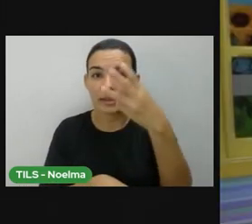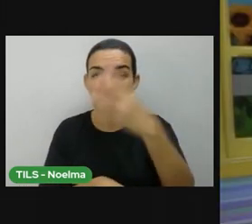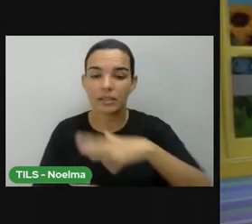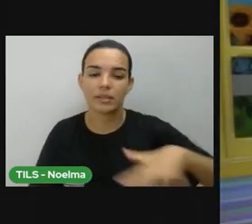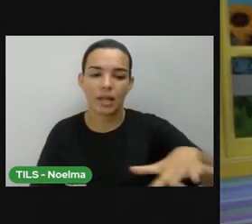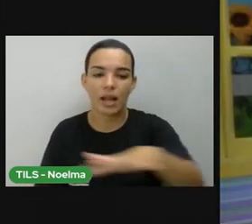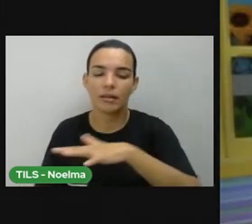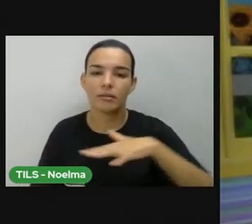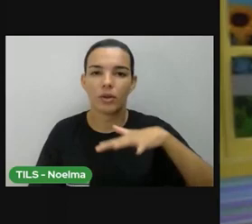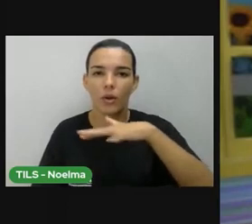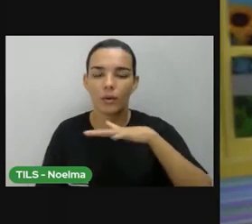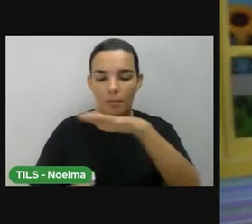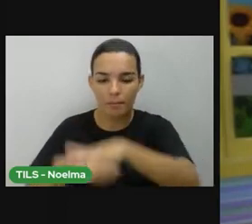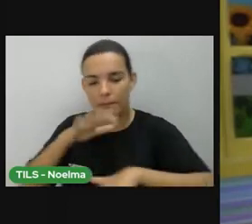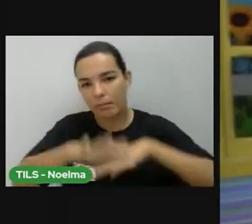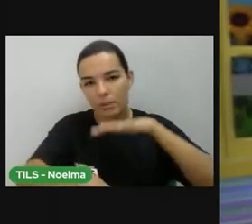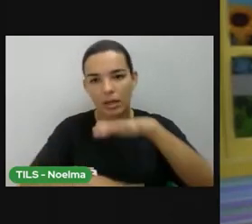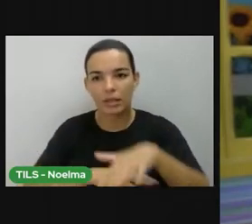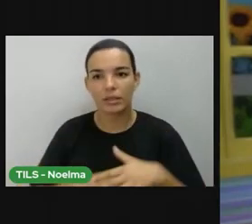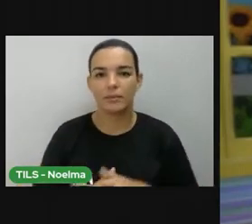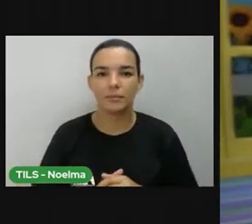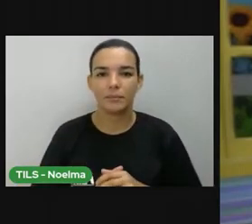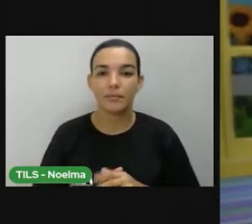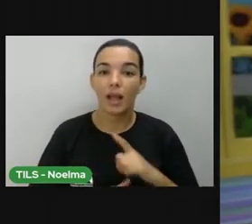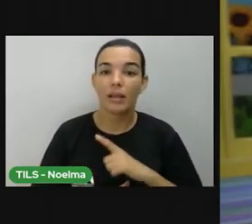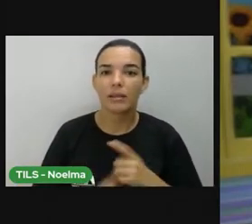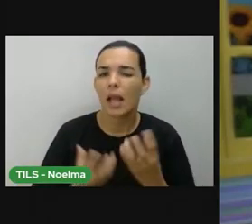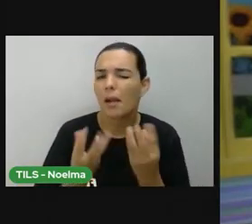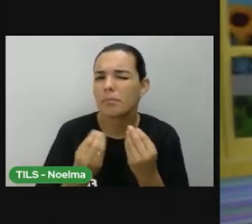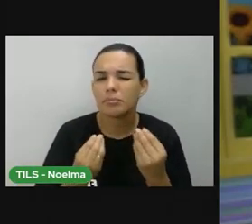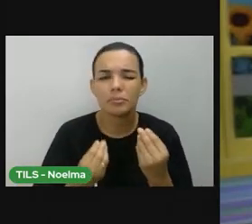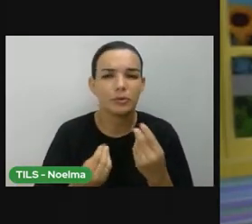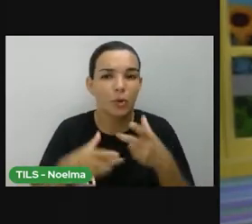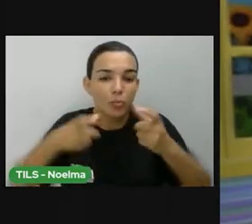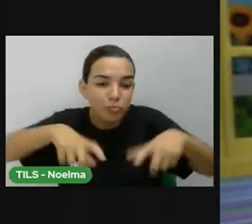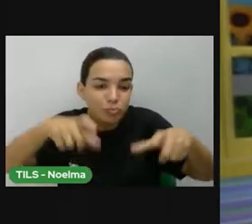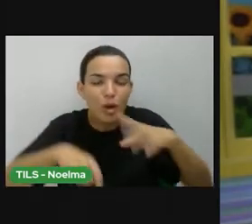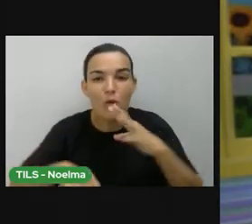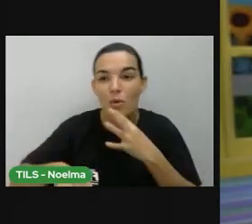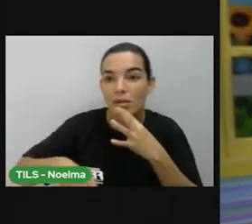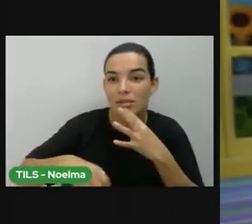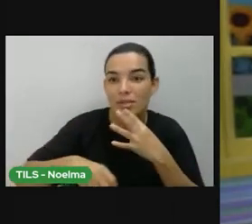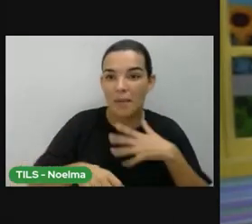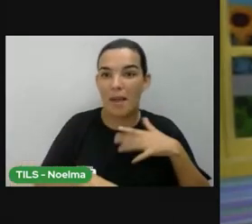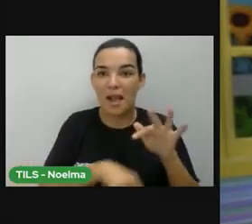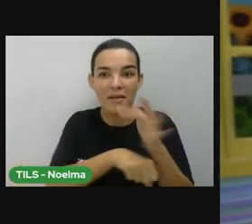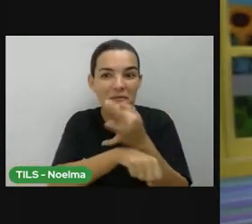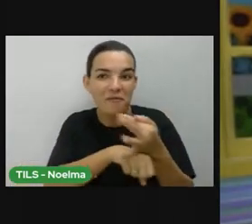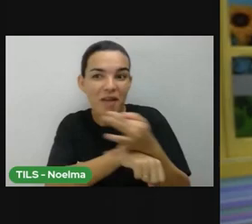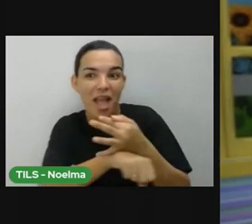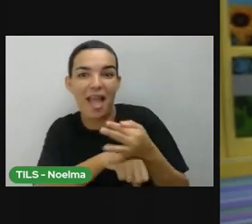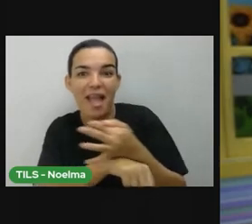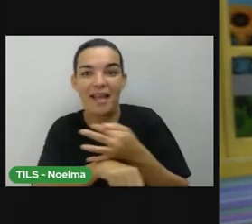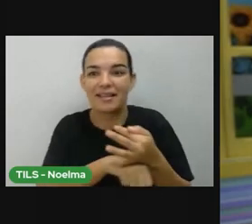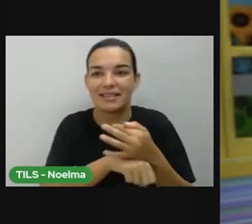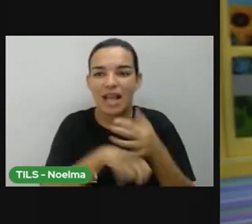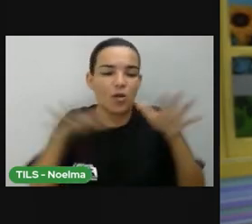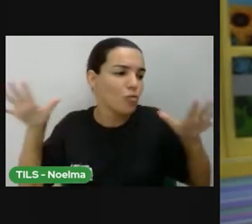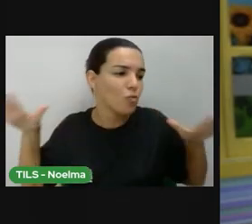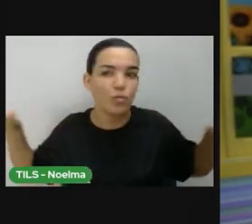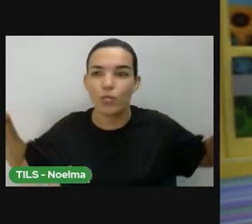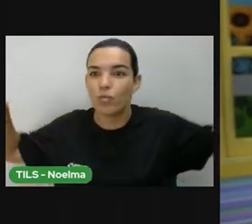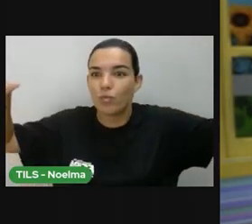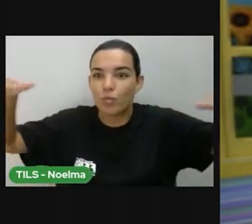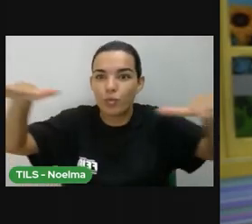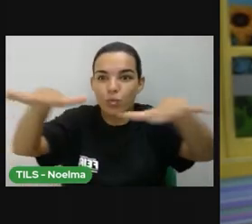Uou, turminha! Eu tenho muitos lugares para conhecer nas minhas férias! Já imaginou voar com a minha nave interestelar com propulsão a